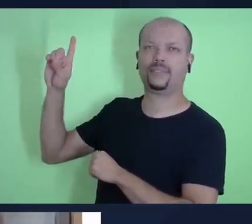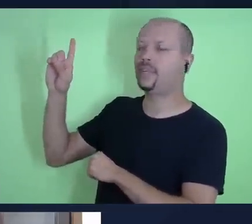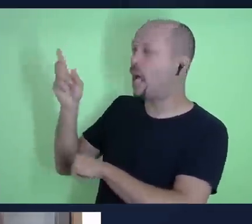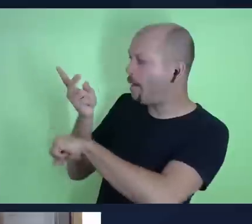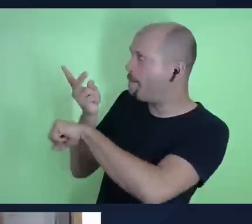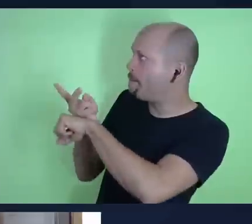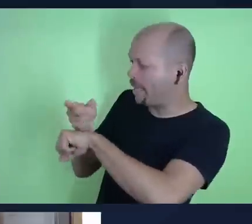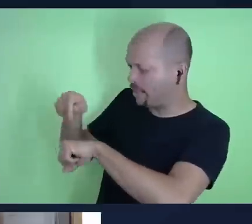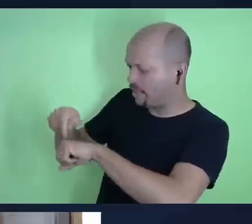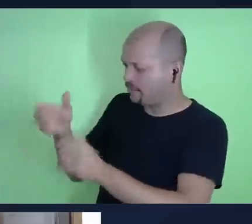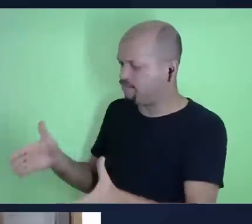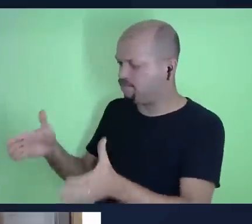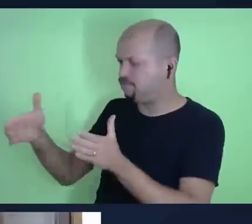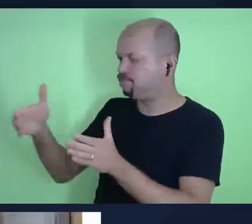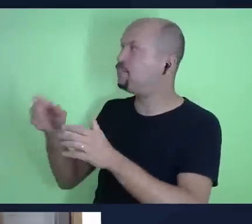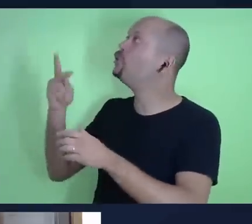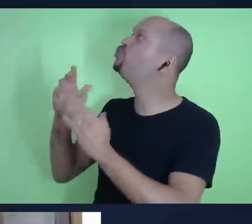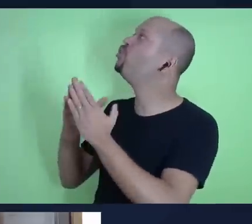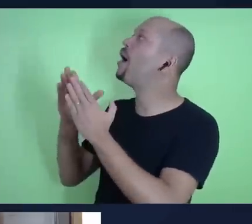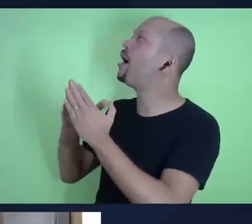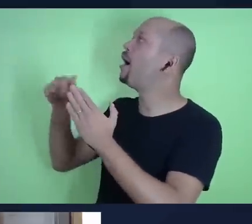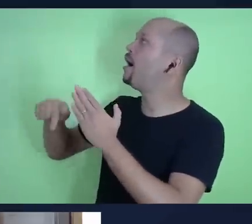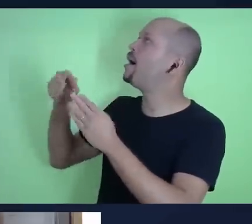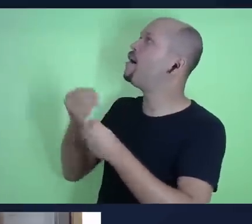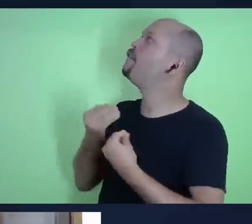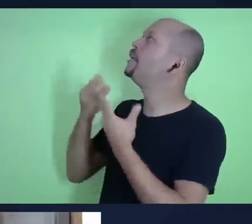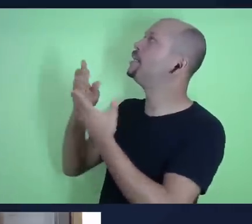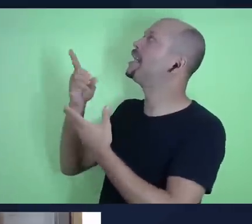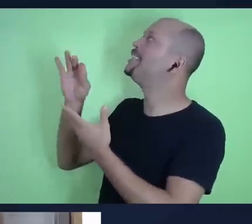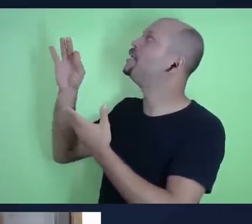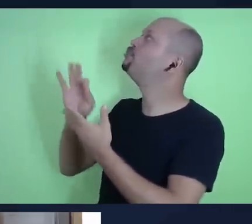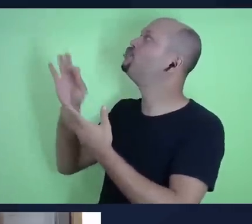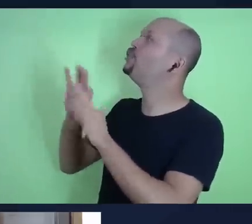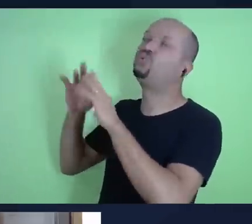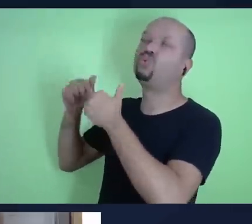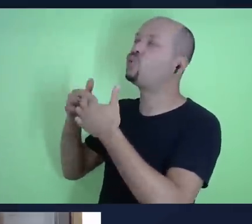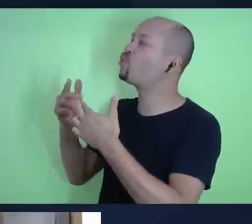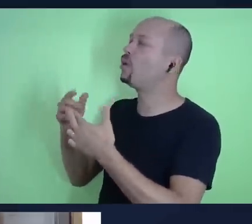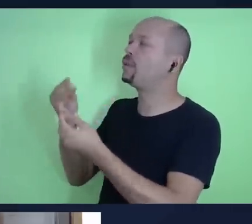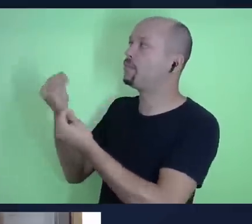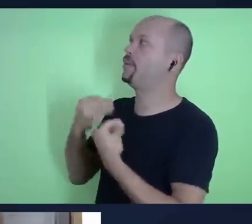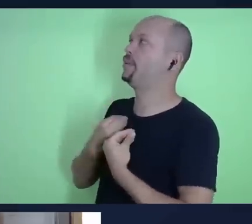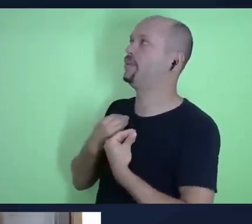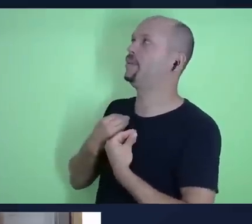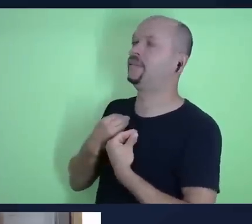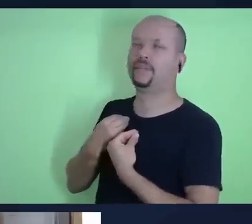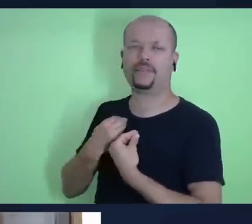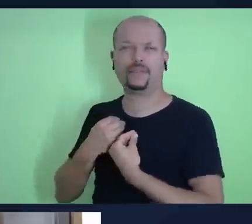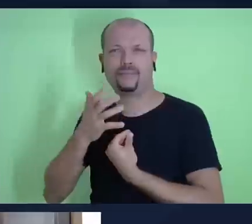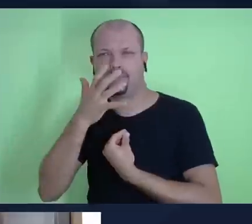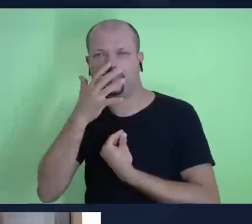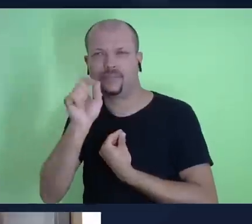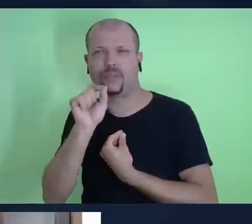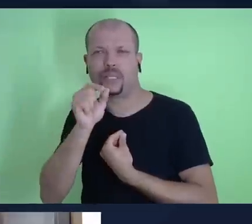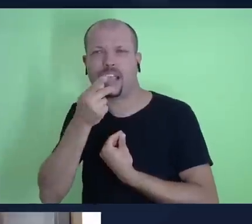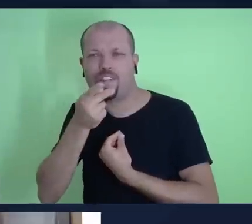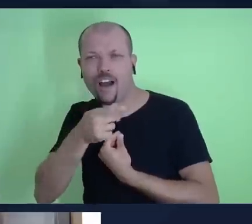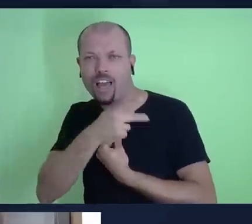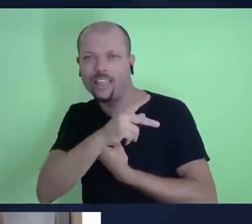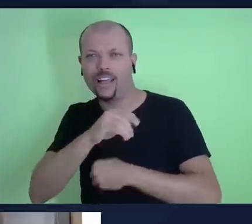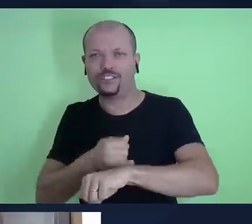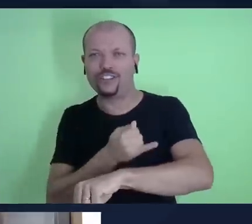pilar será a tua casa, ó Deus, e eu te entregarei a décima parte de tudo quanto me deres. O que eu achei interessante nessa fala aqui, nesse